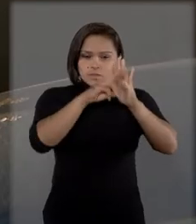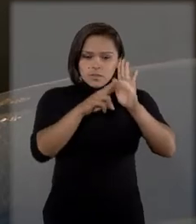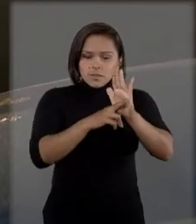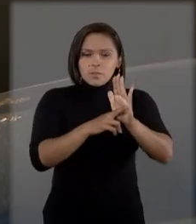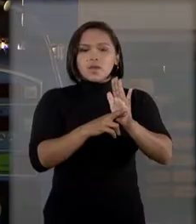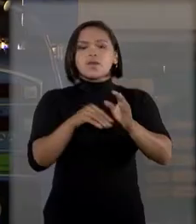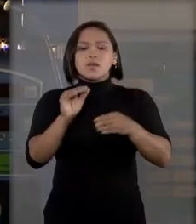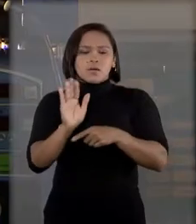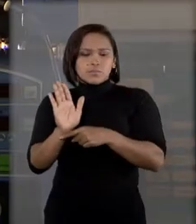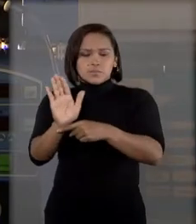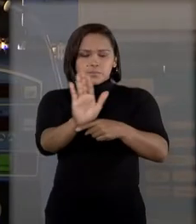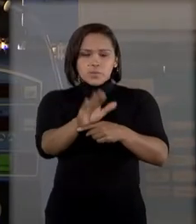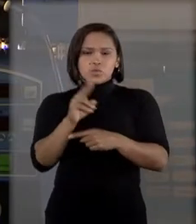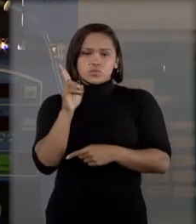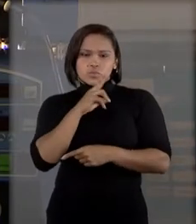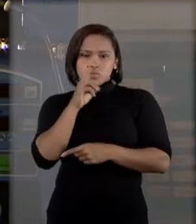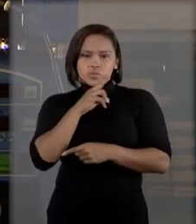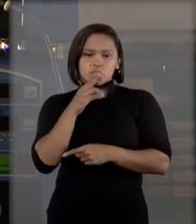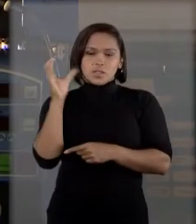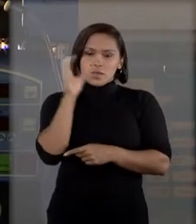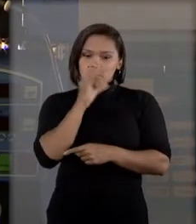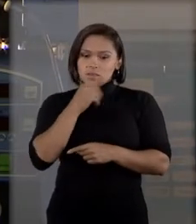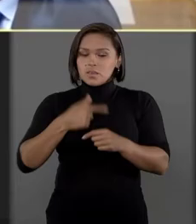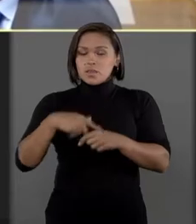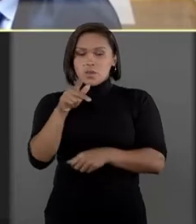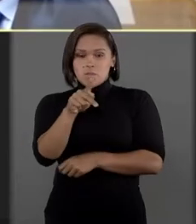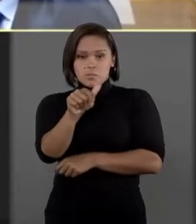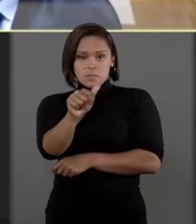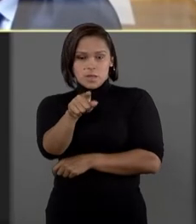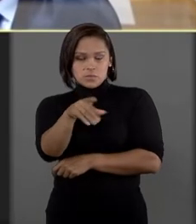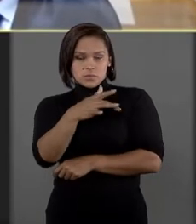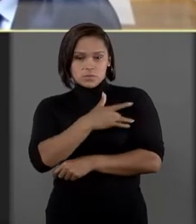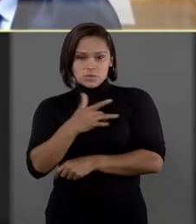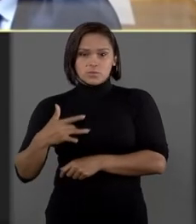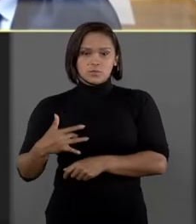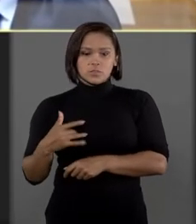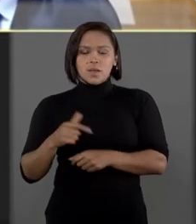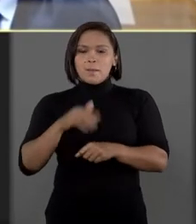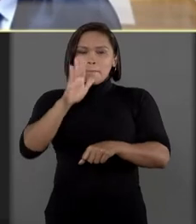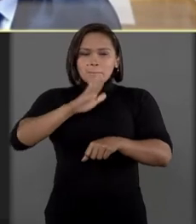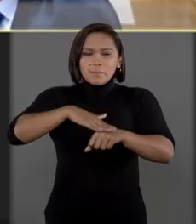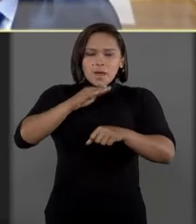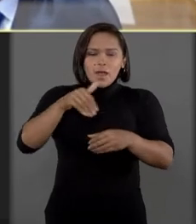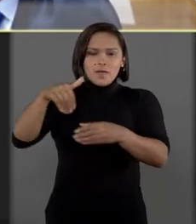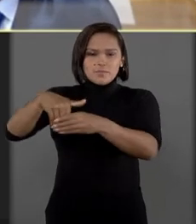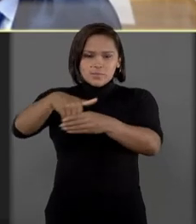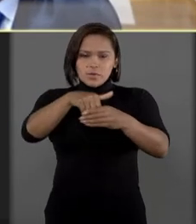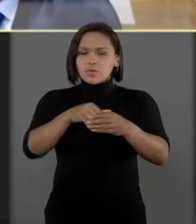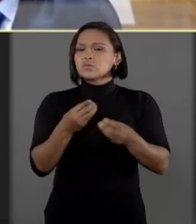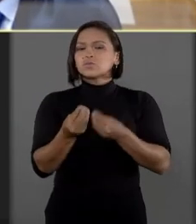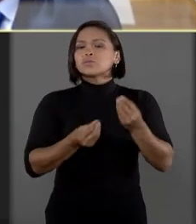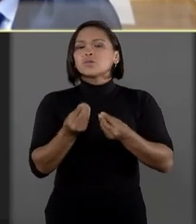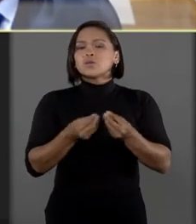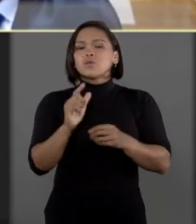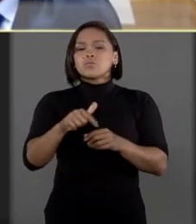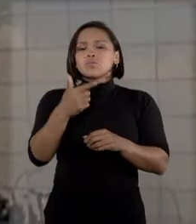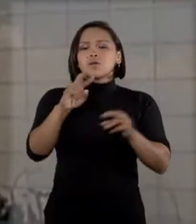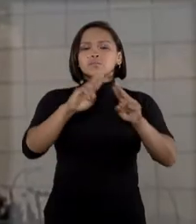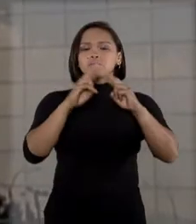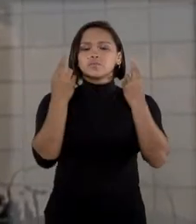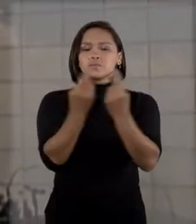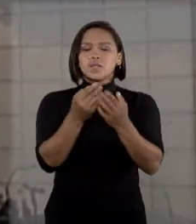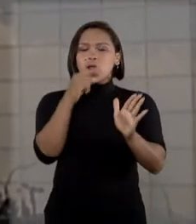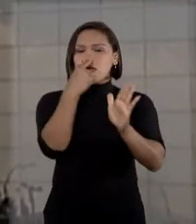atendimento de urgência e emergência pelos planos de saúde. A decisão foi por maioria de votos e, como consequência, o colegiado